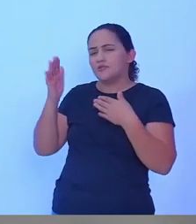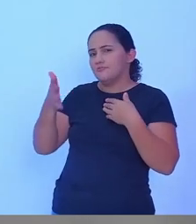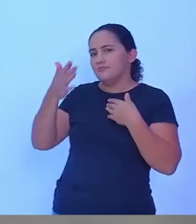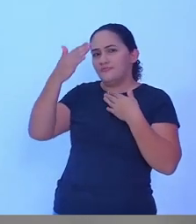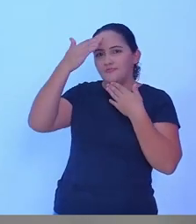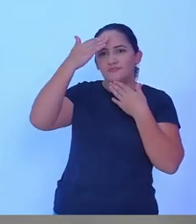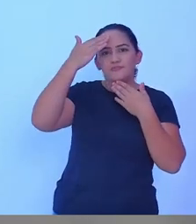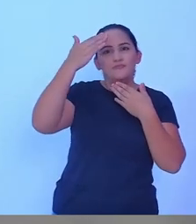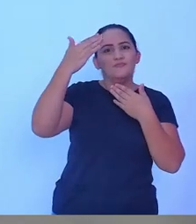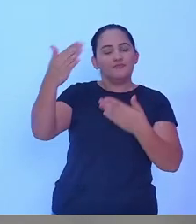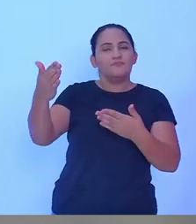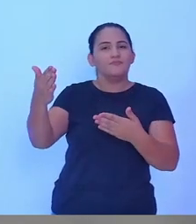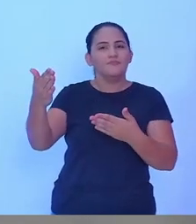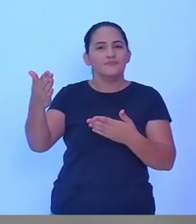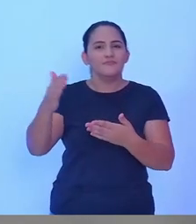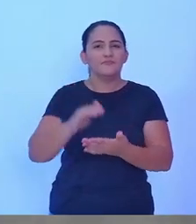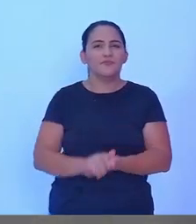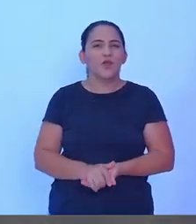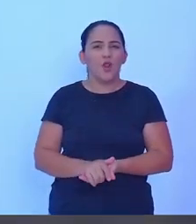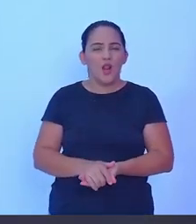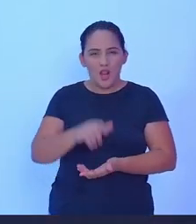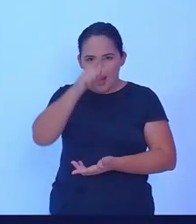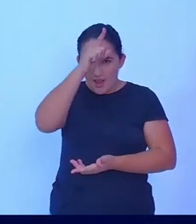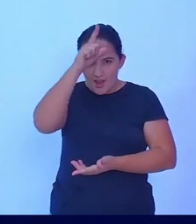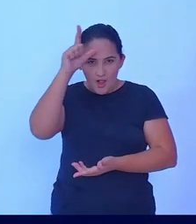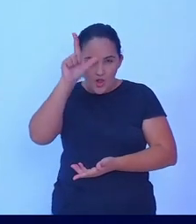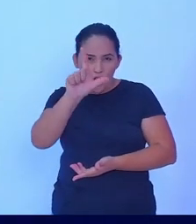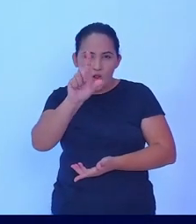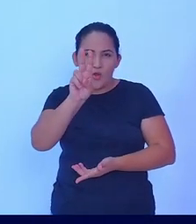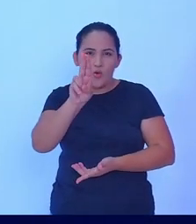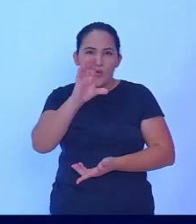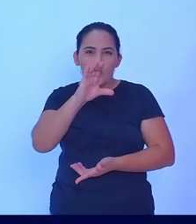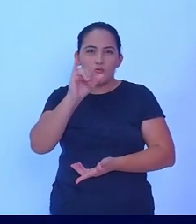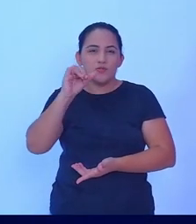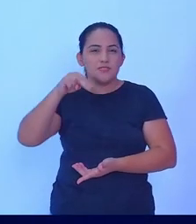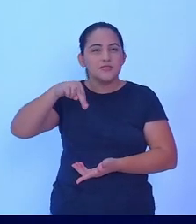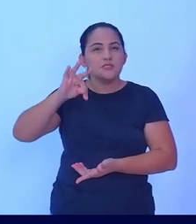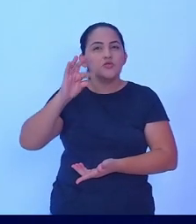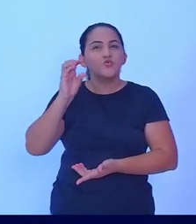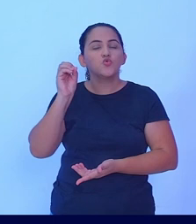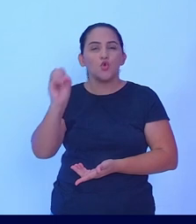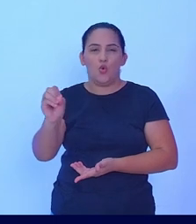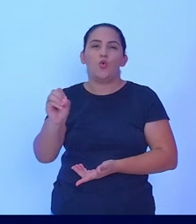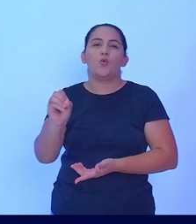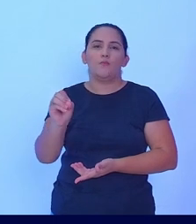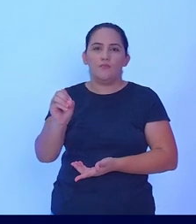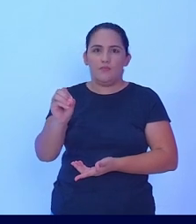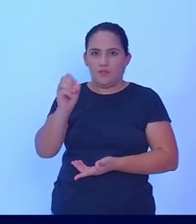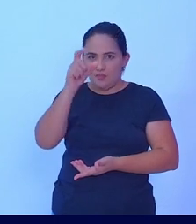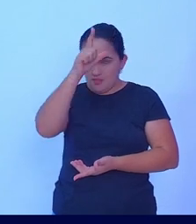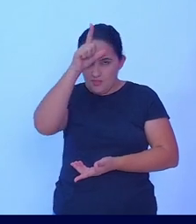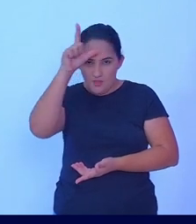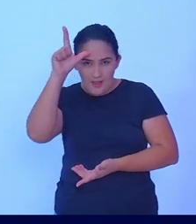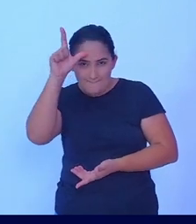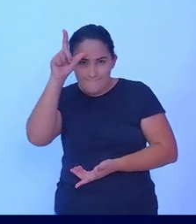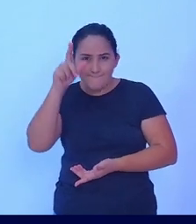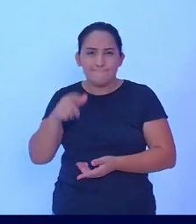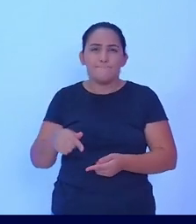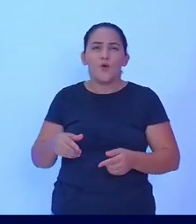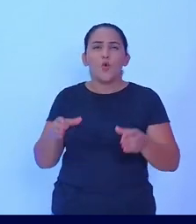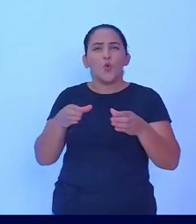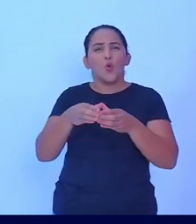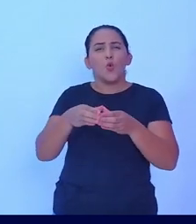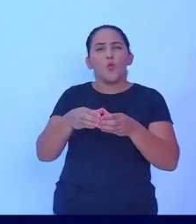do Luzindo Sotelli, que representa o Partido dos Trabalhadores aqui nesse recinto, e é